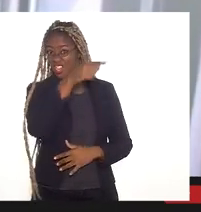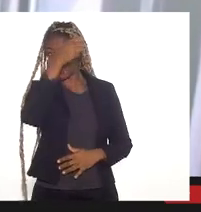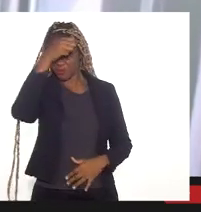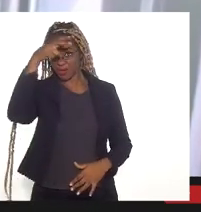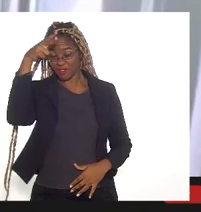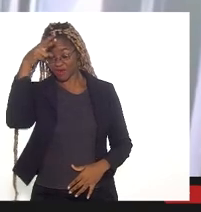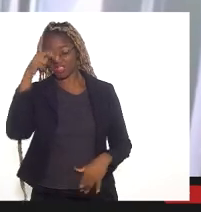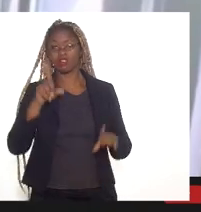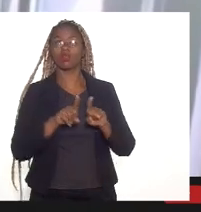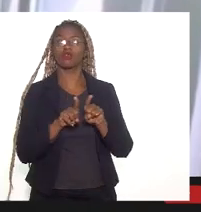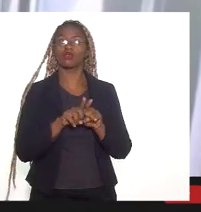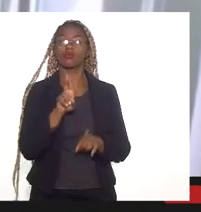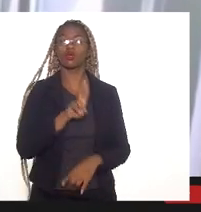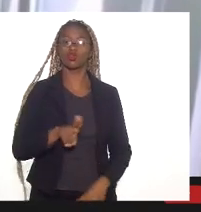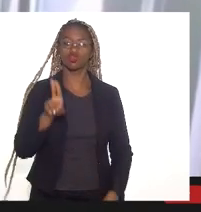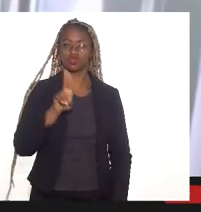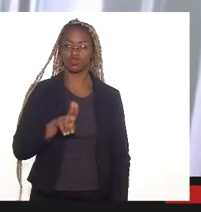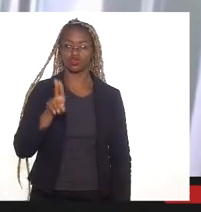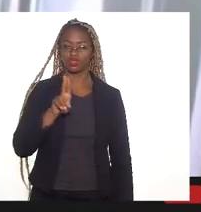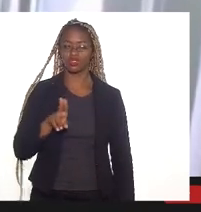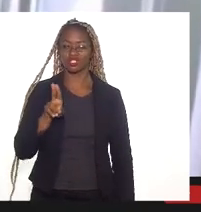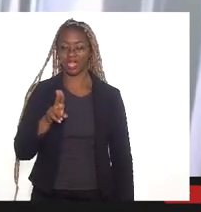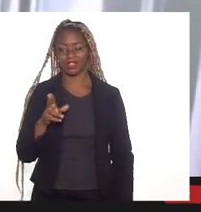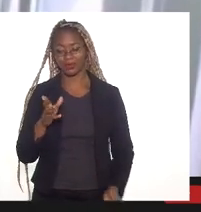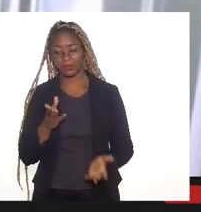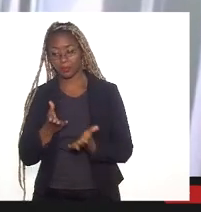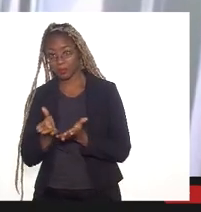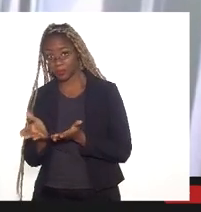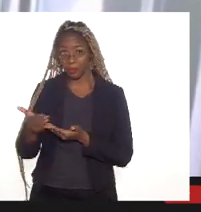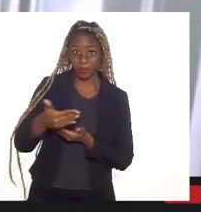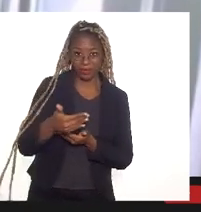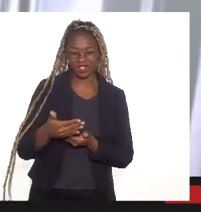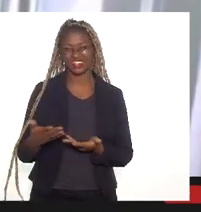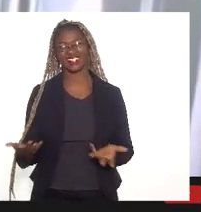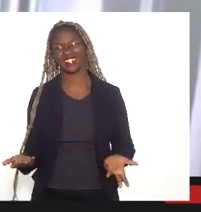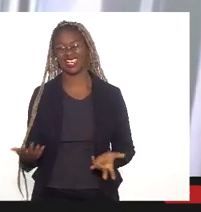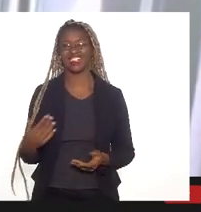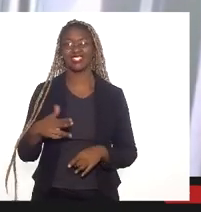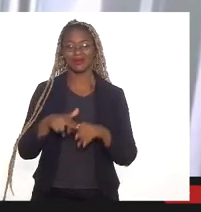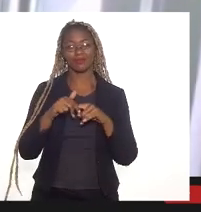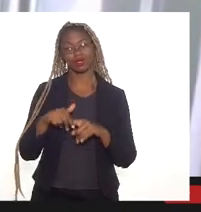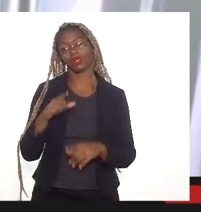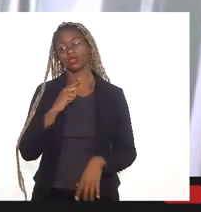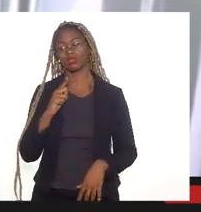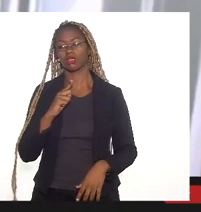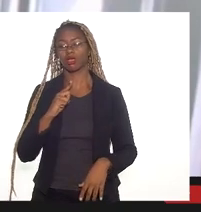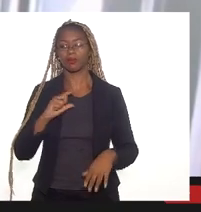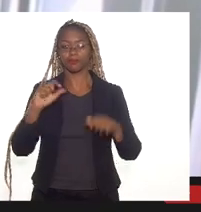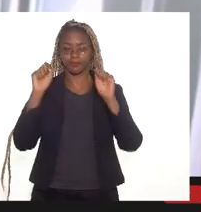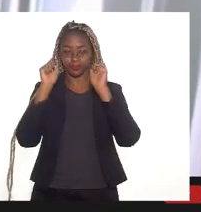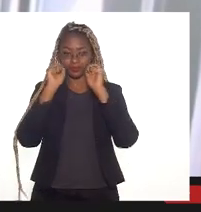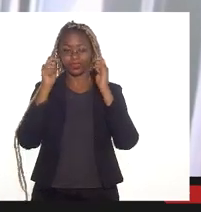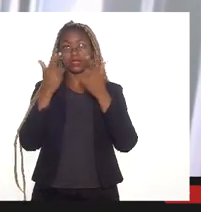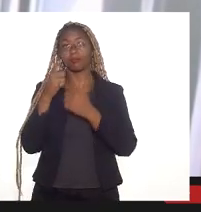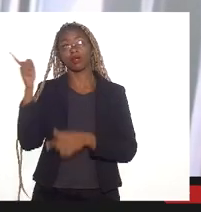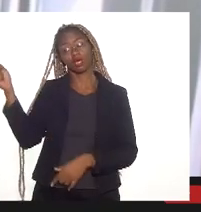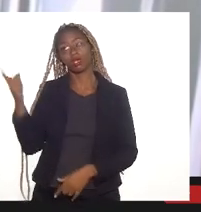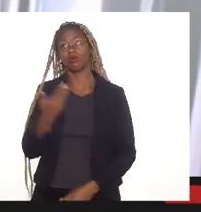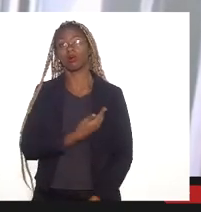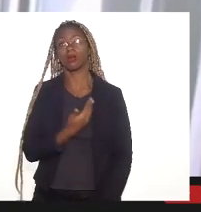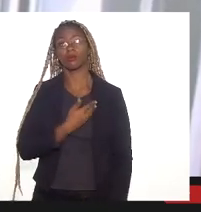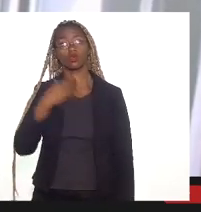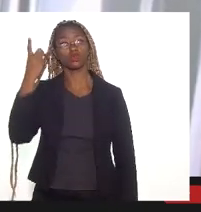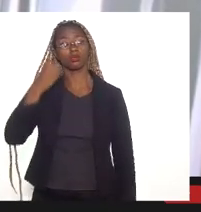usei um atalho, digamos assim, tendo em vista que nós temos na Assembleia um colega deputado Rosenberg